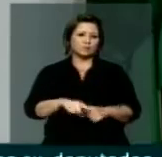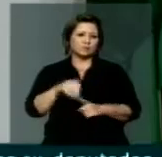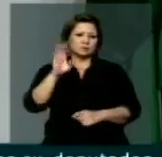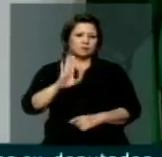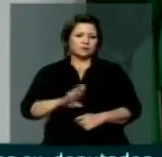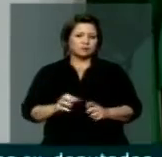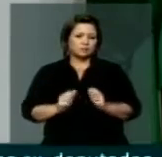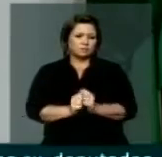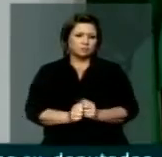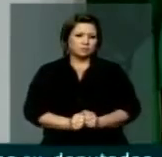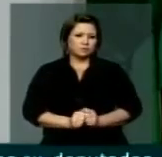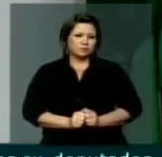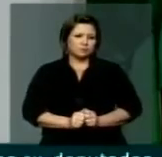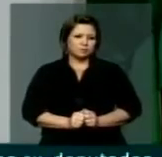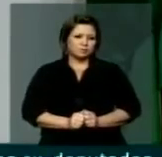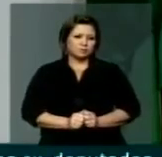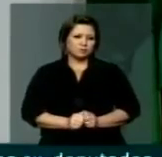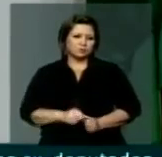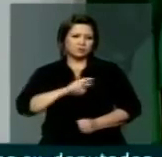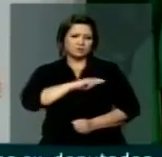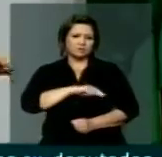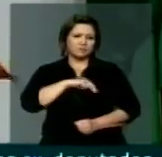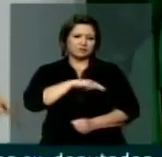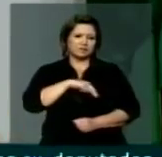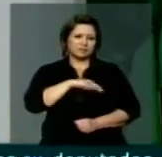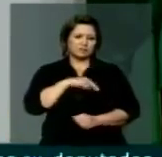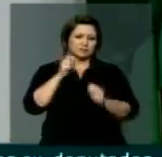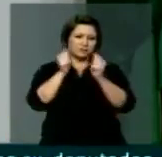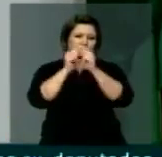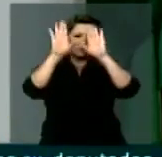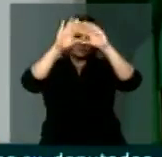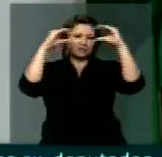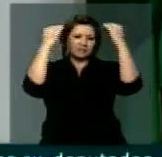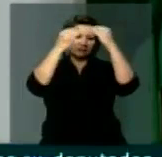Estão juntos, um fazendo verso para outro lá em cima.